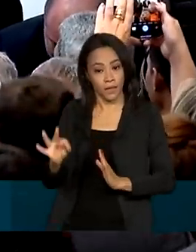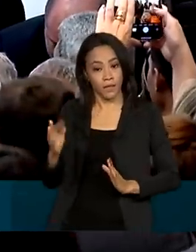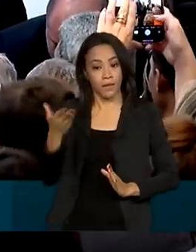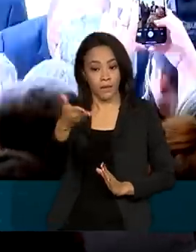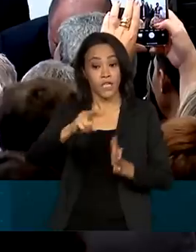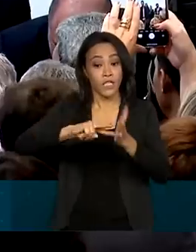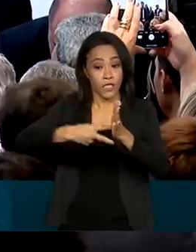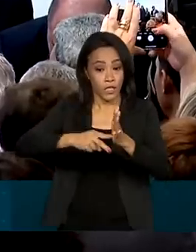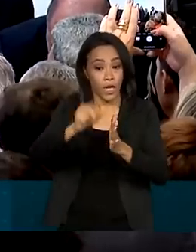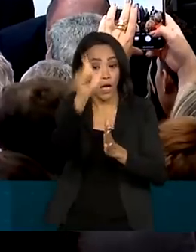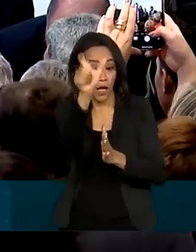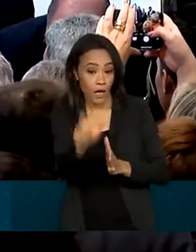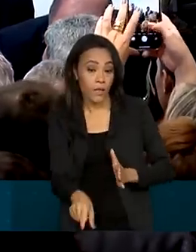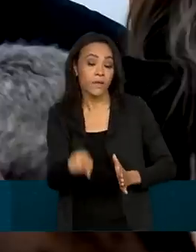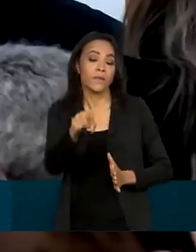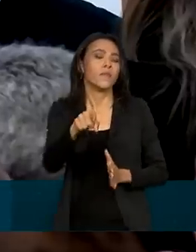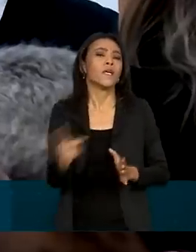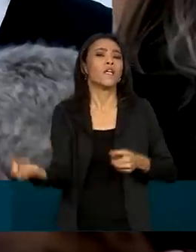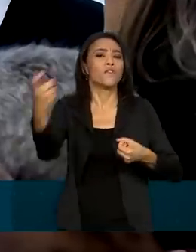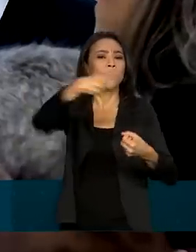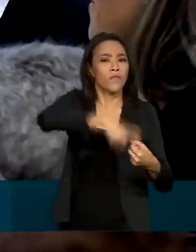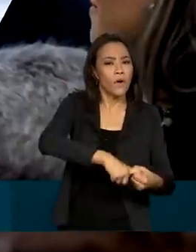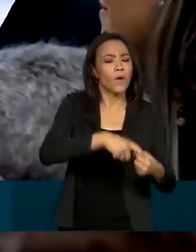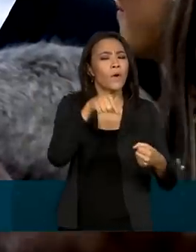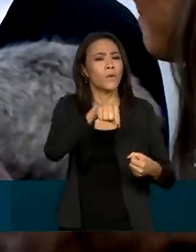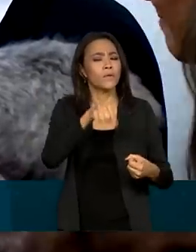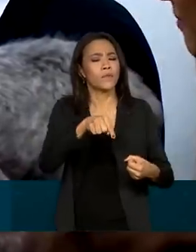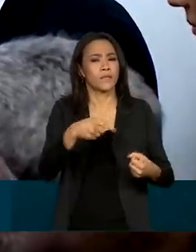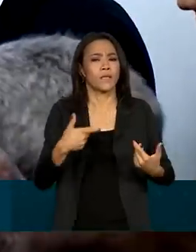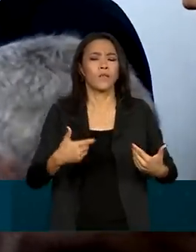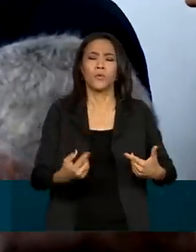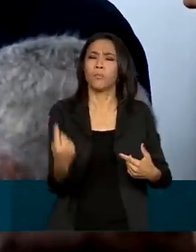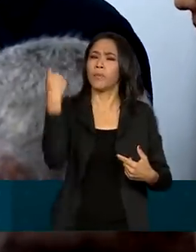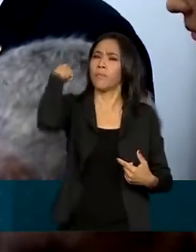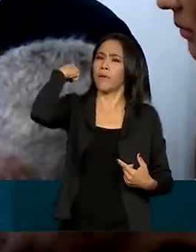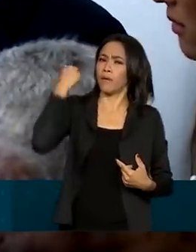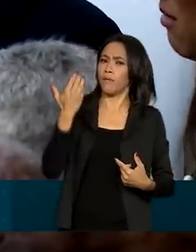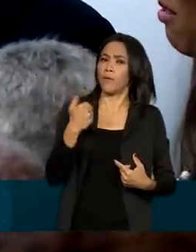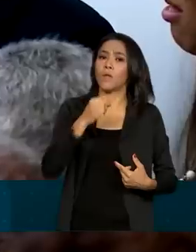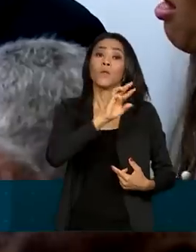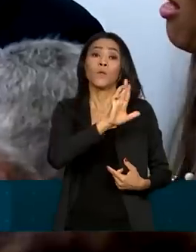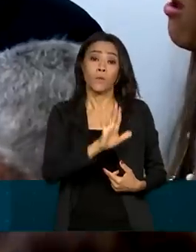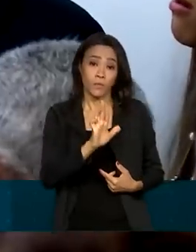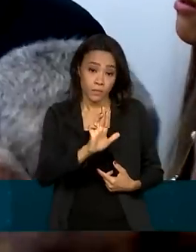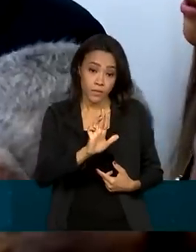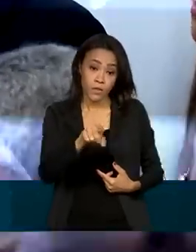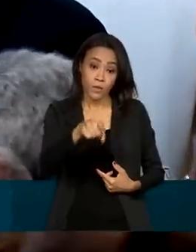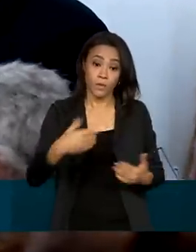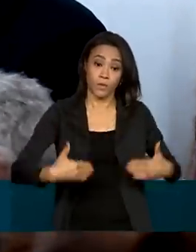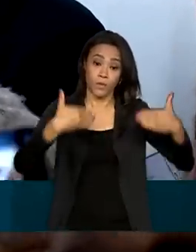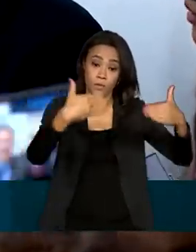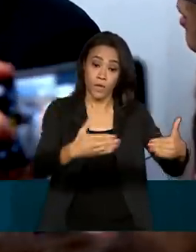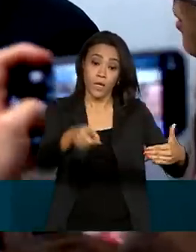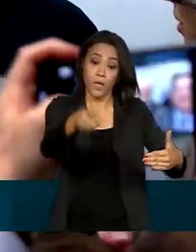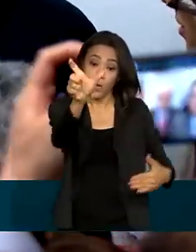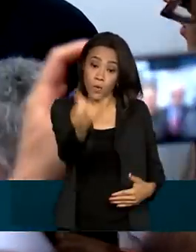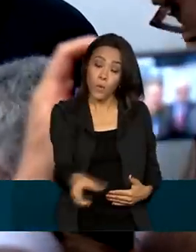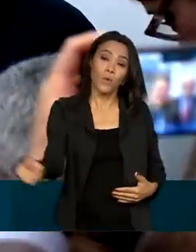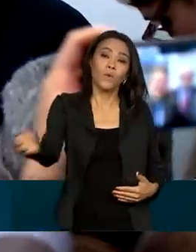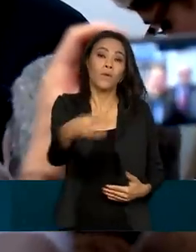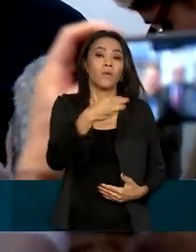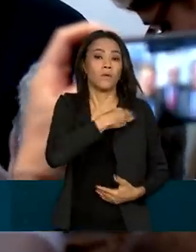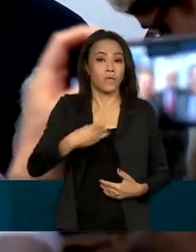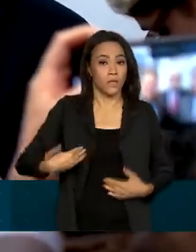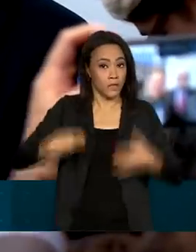eleito, Marinho retorna ao ministério que comandou no primeiro mandato do presidente Lula. Segundo o novo ministro, outra